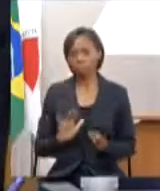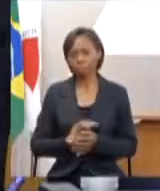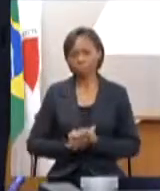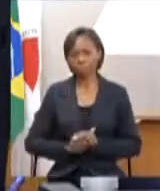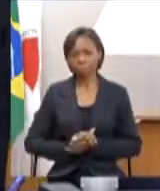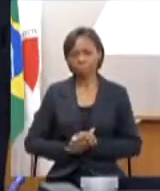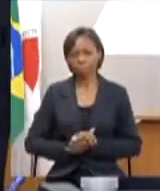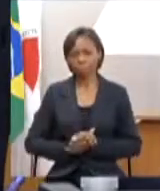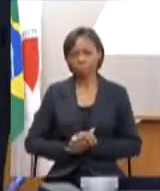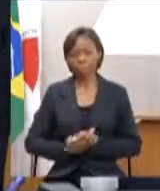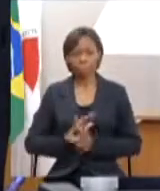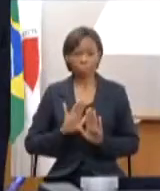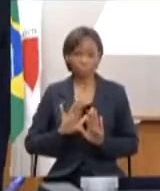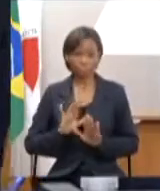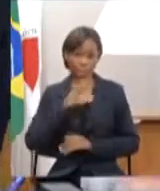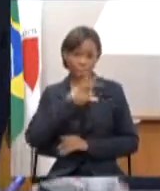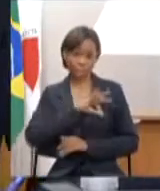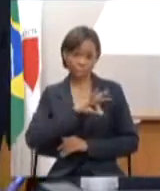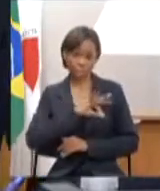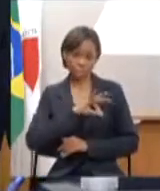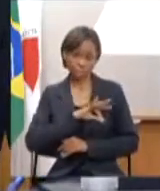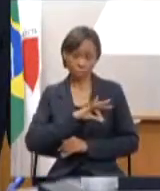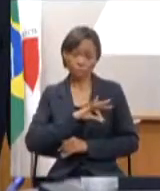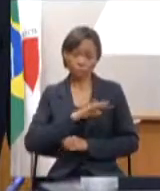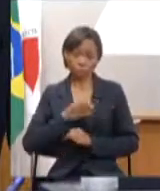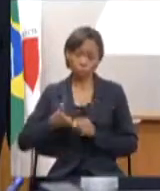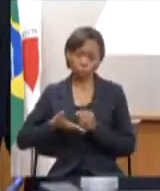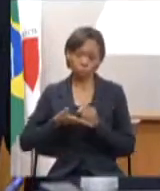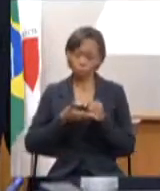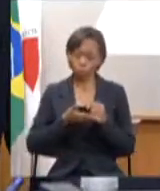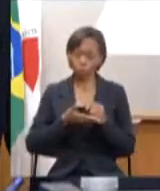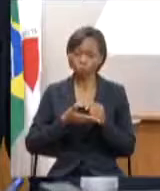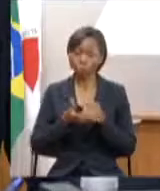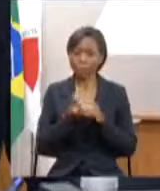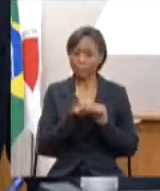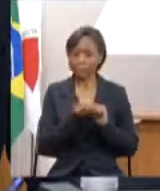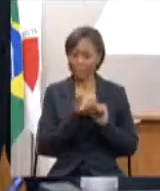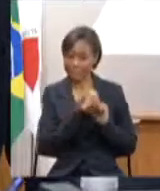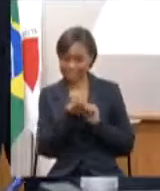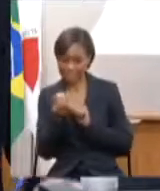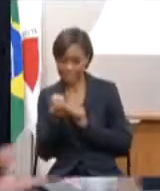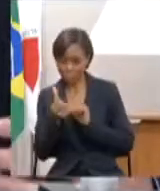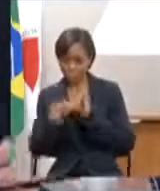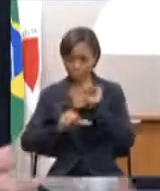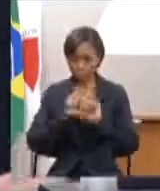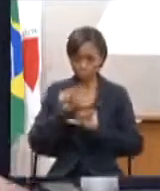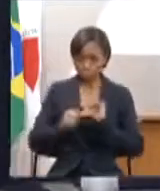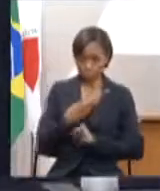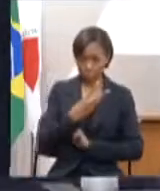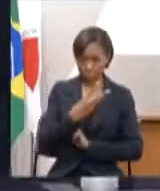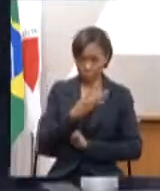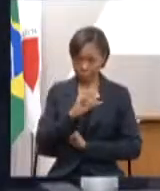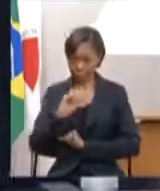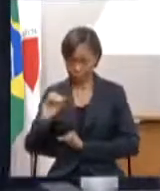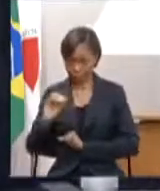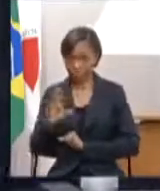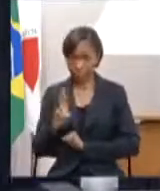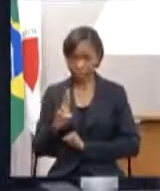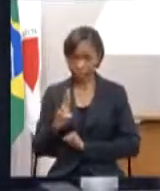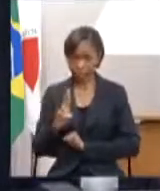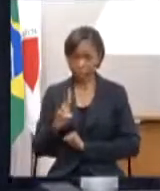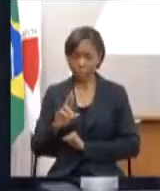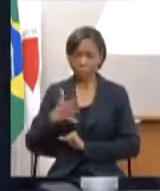esse auxílio que o estado está dando nesse momento em que se reduziu de 600 para 300 reais ele também tem uma previsão